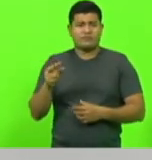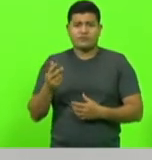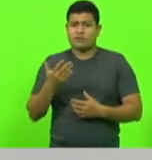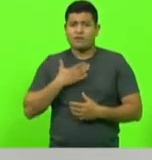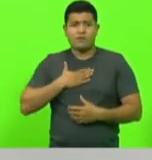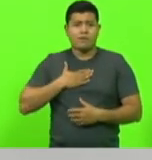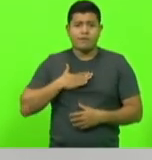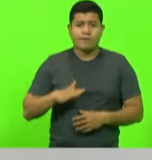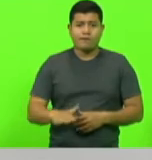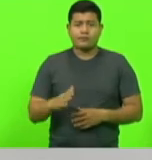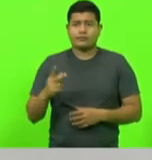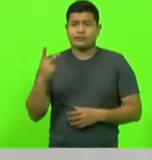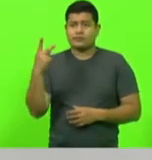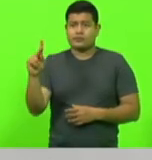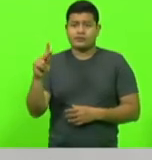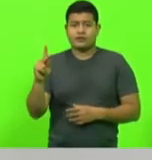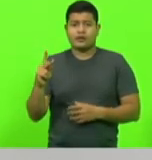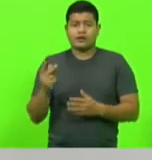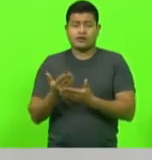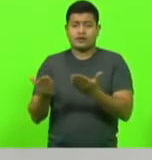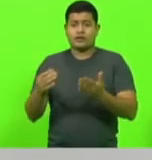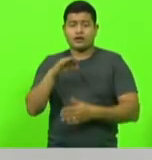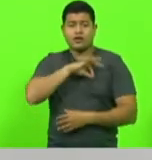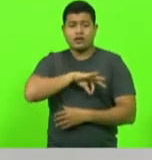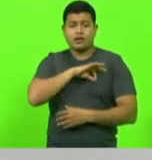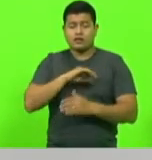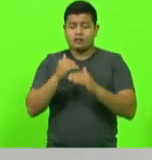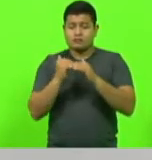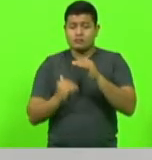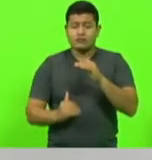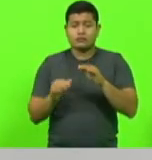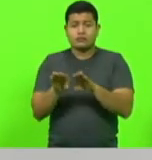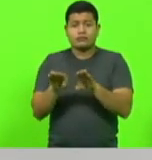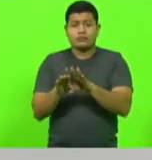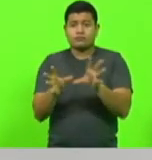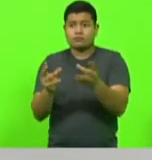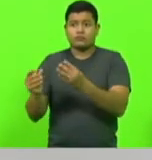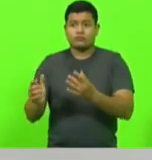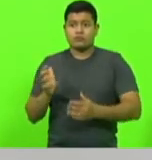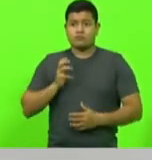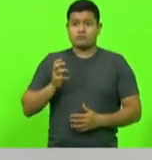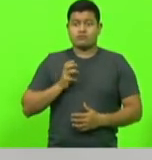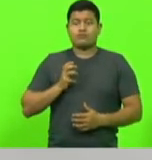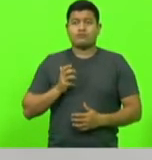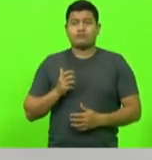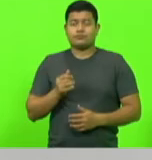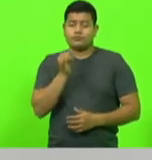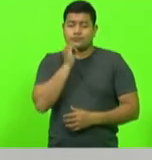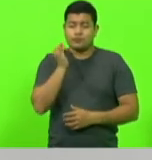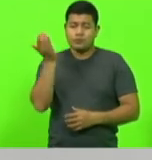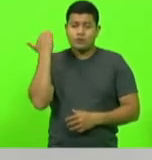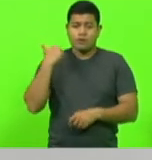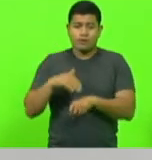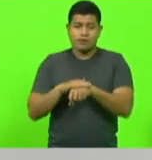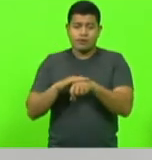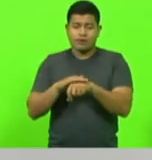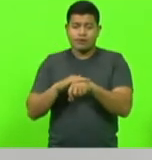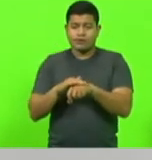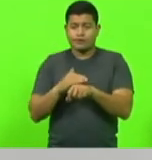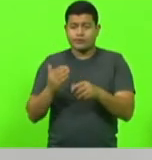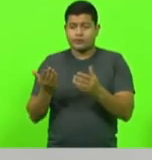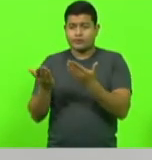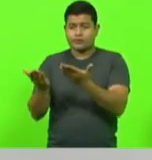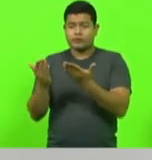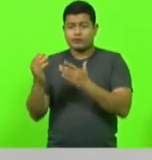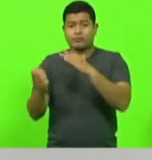conversava com um grande empresário há poucos dias atrás e ele me explicava por que o grande setor econômico brasileiro